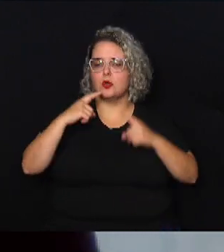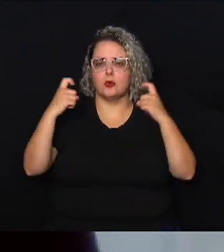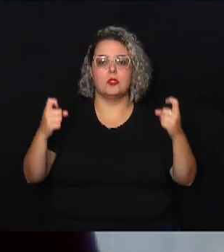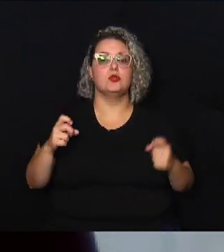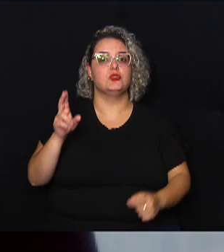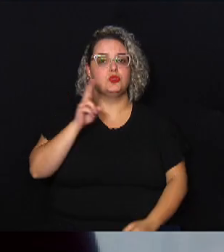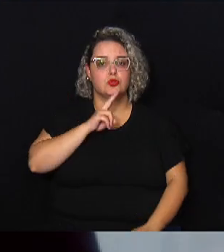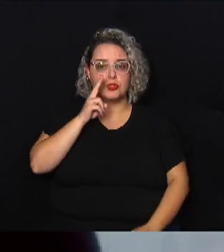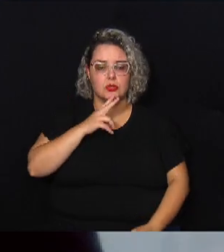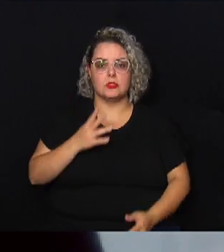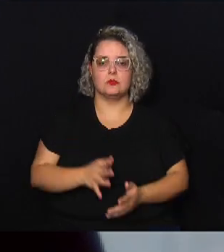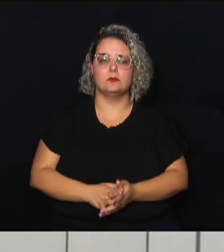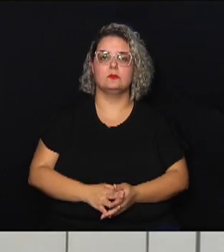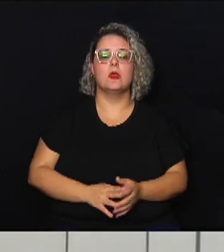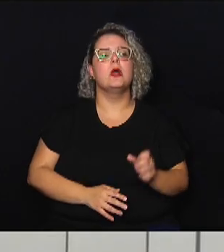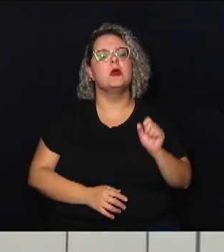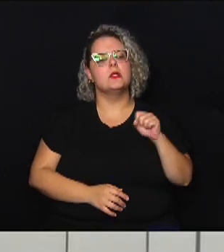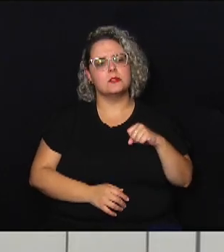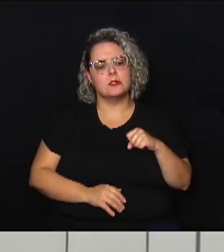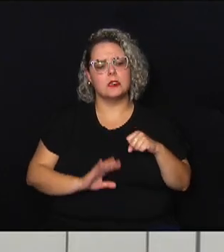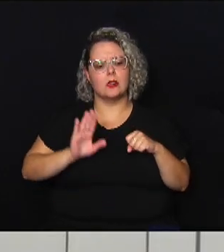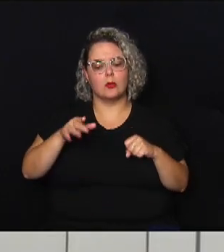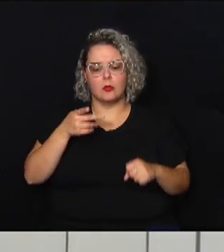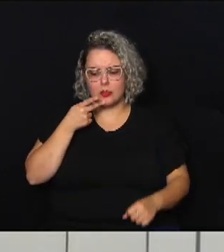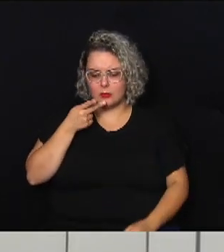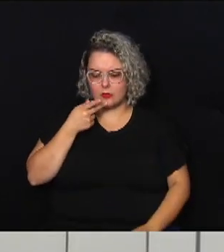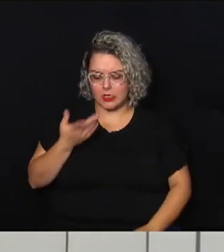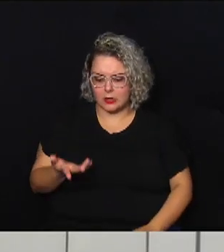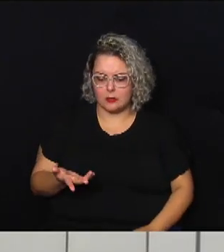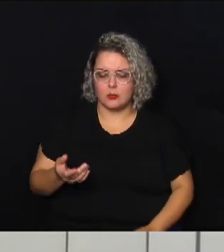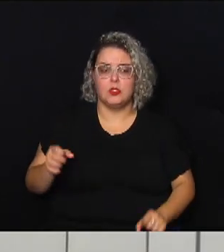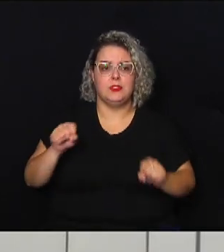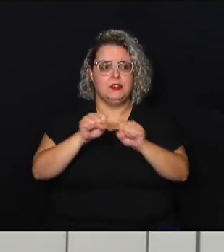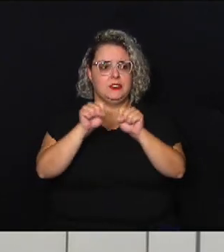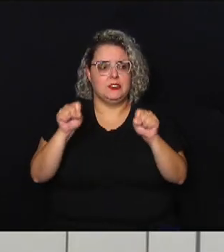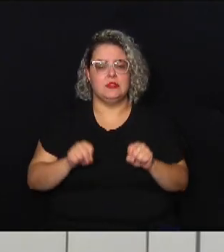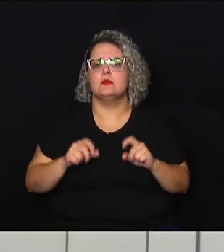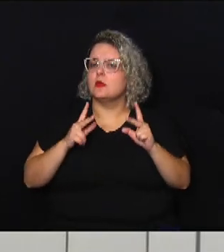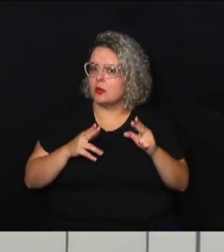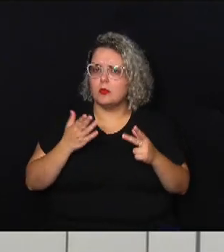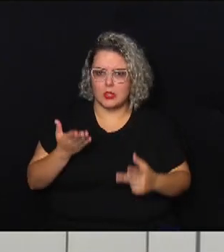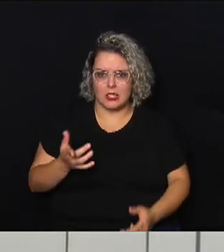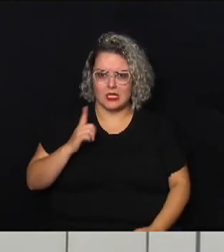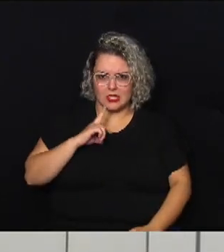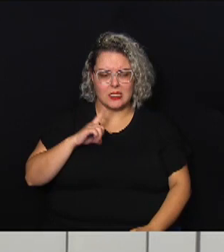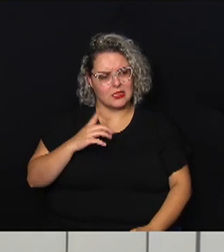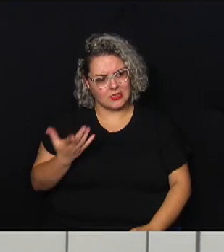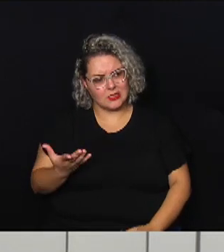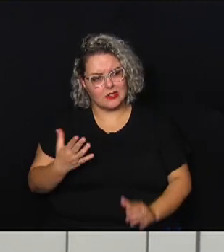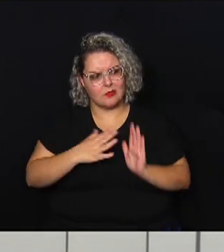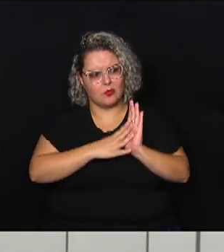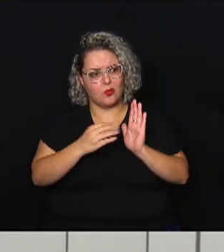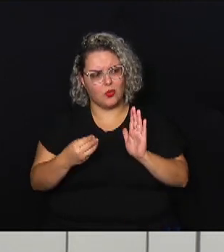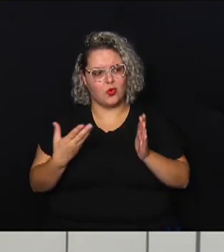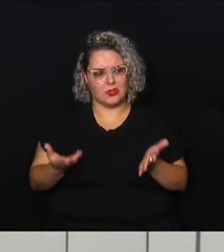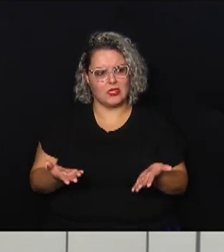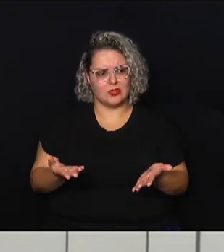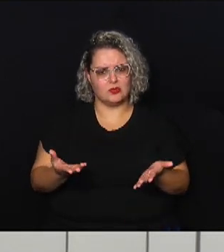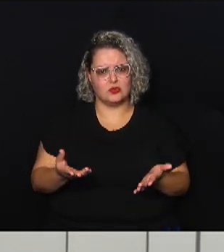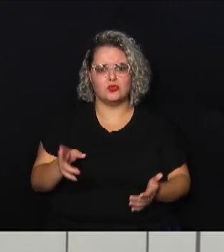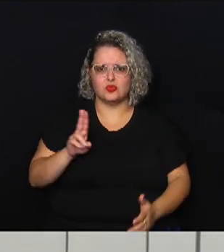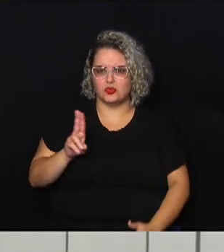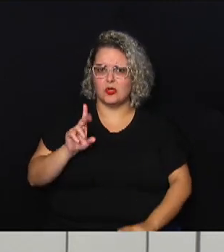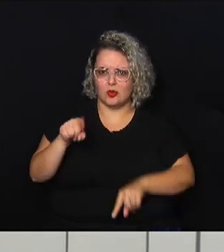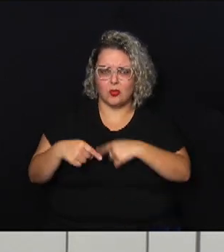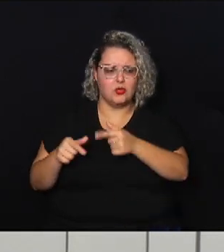Sim quando a gente fala em sistemas como este nós já temos modelos implantados em